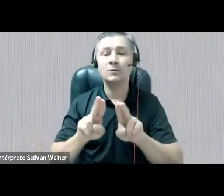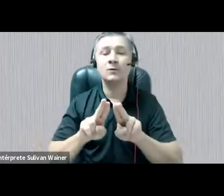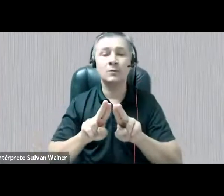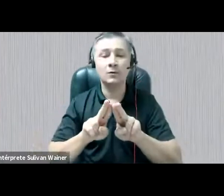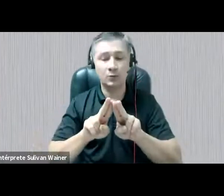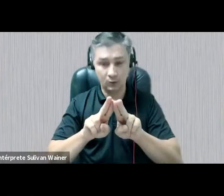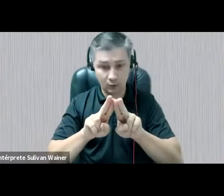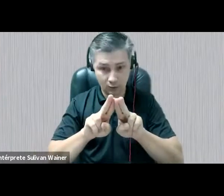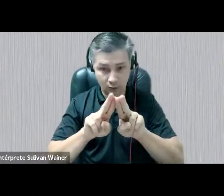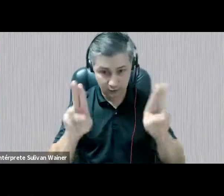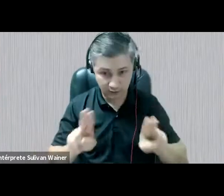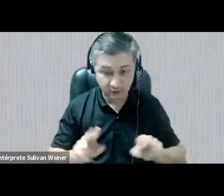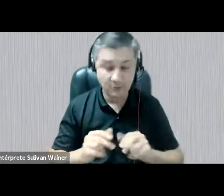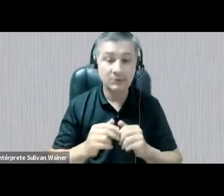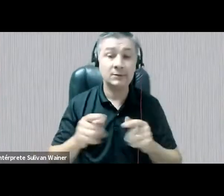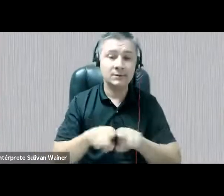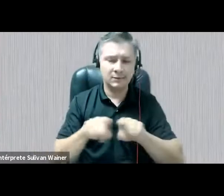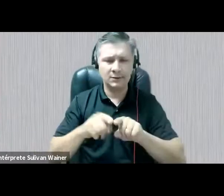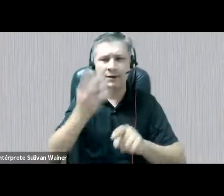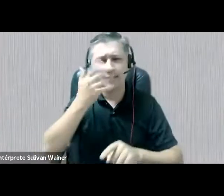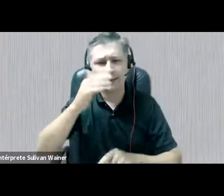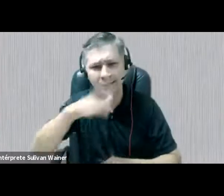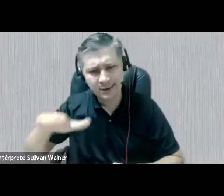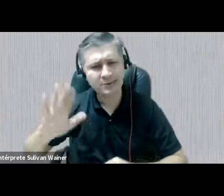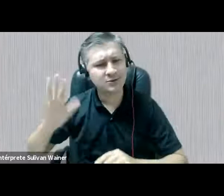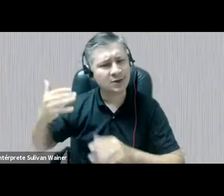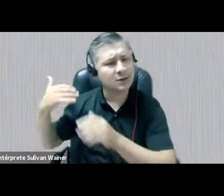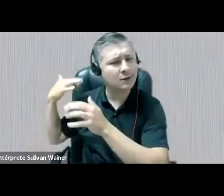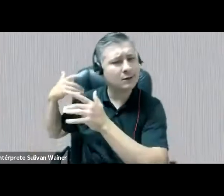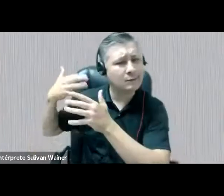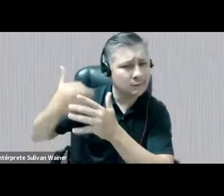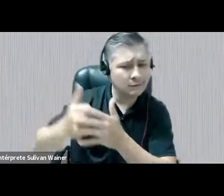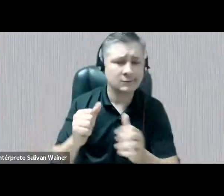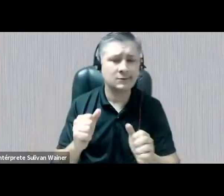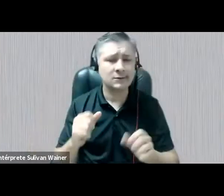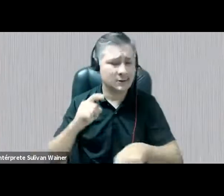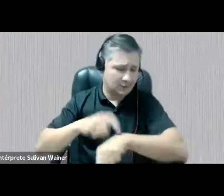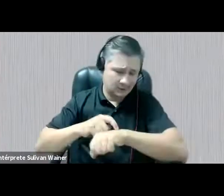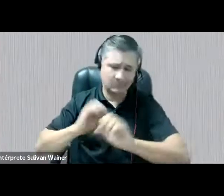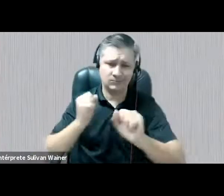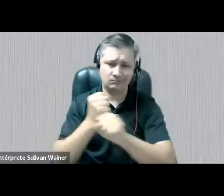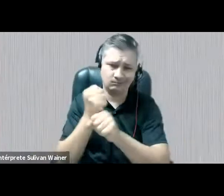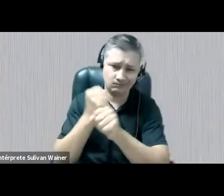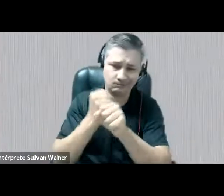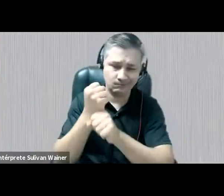com crianças já há bastante tempo. E nós teremos hoje na mesa redonda